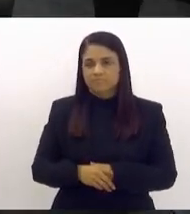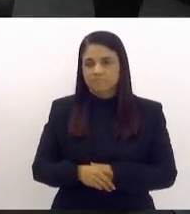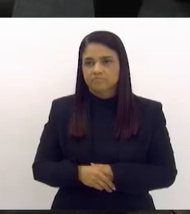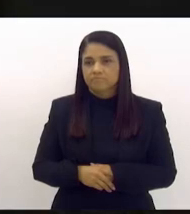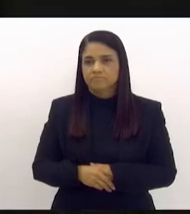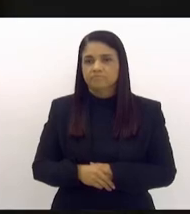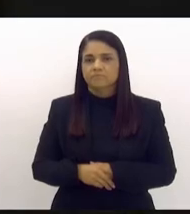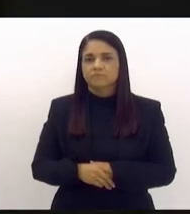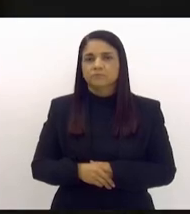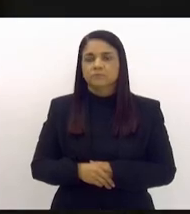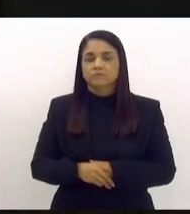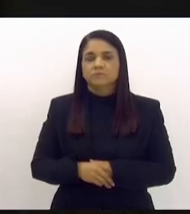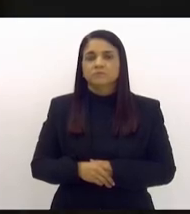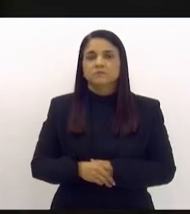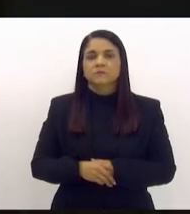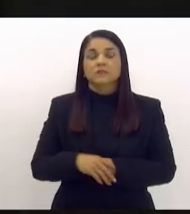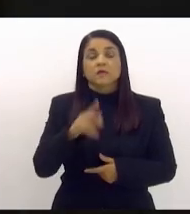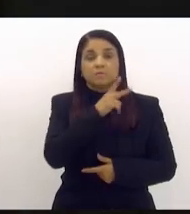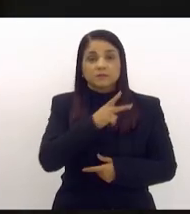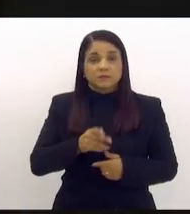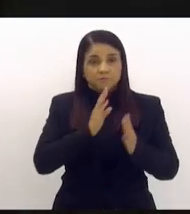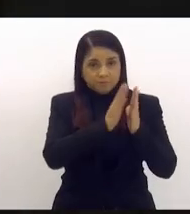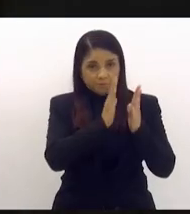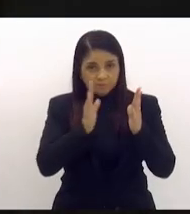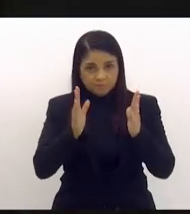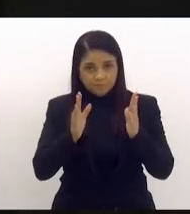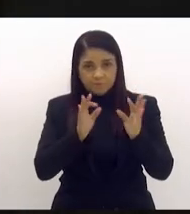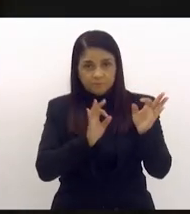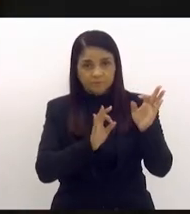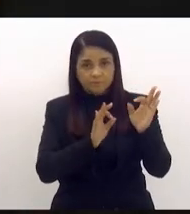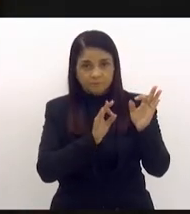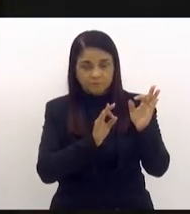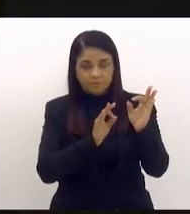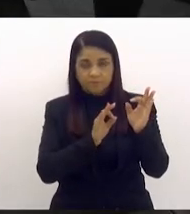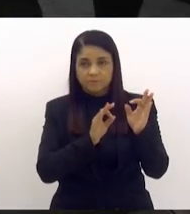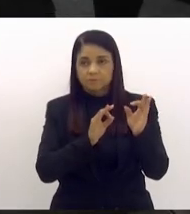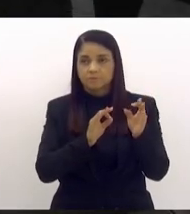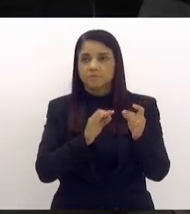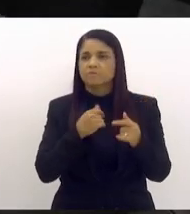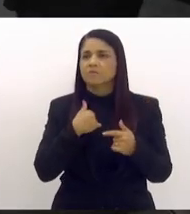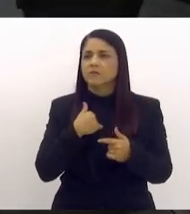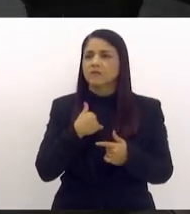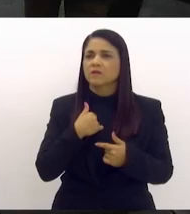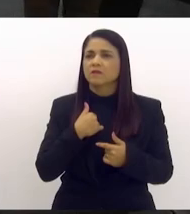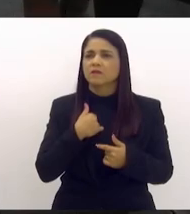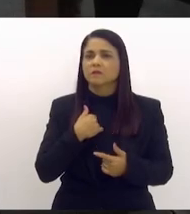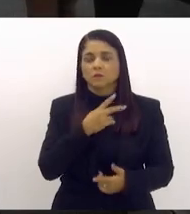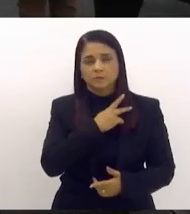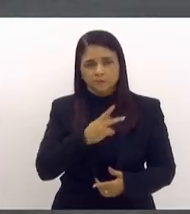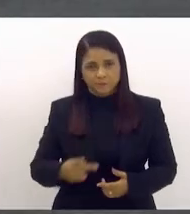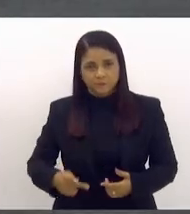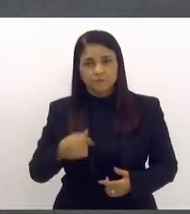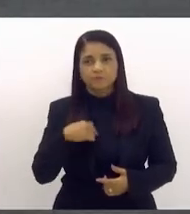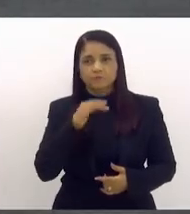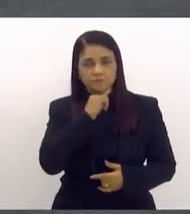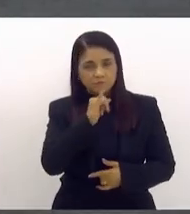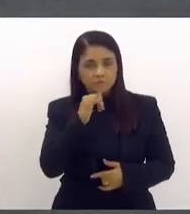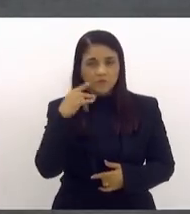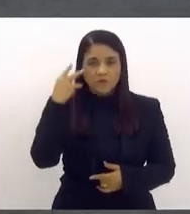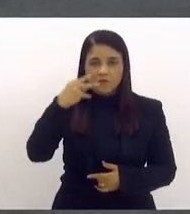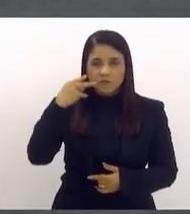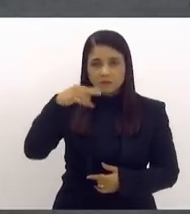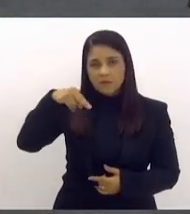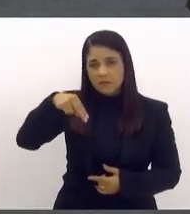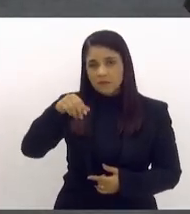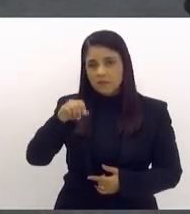A presidência chama os trabalhos à ordem. Pois não, deputada? Presidente, só para anunciar aqui os vereadores de Natividade,